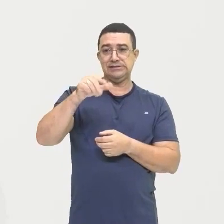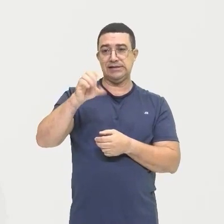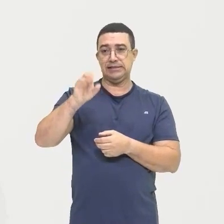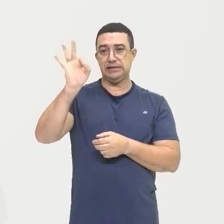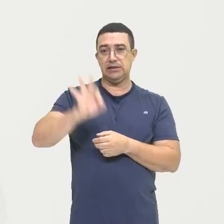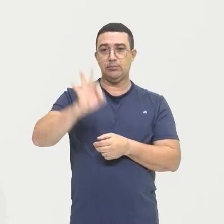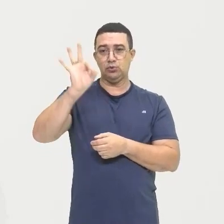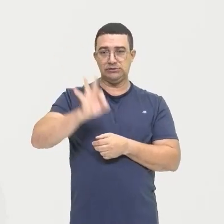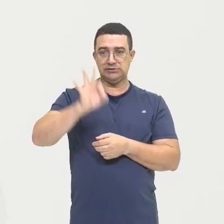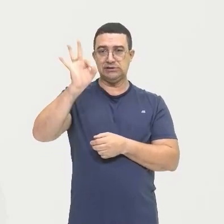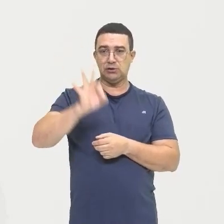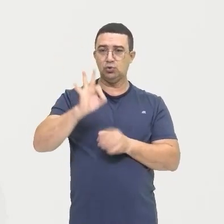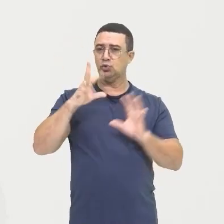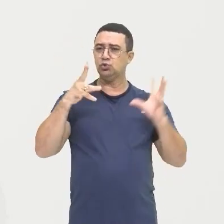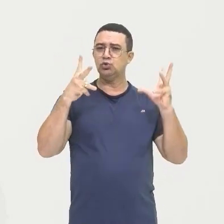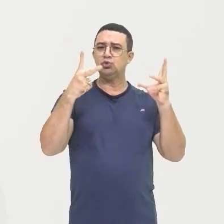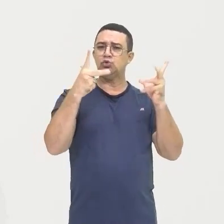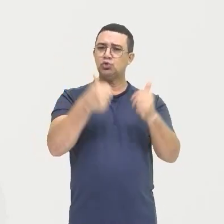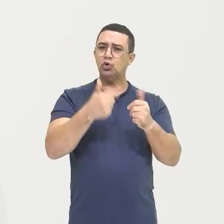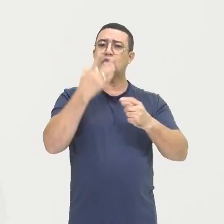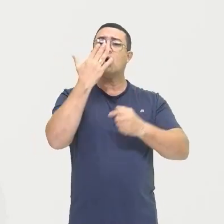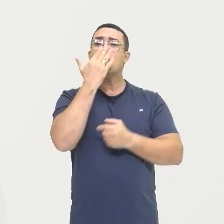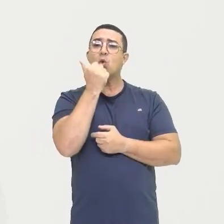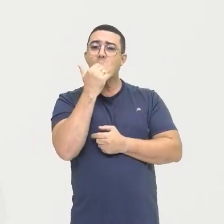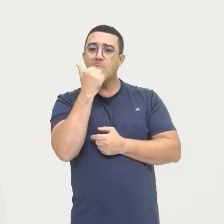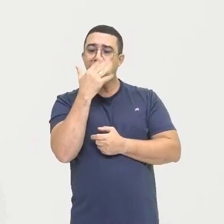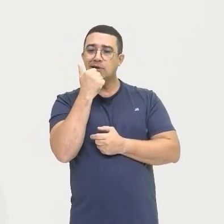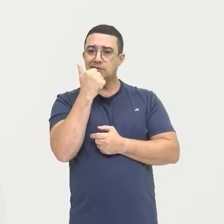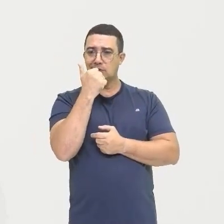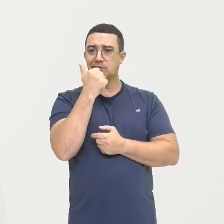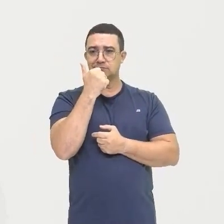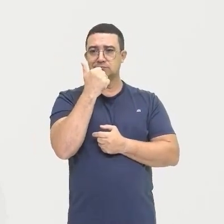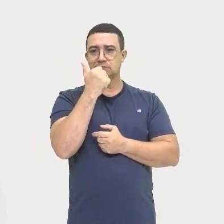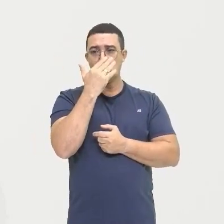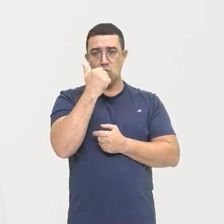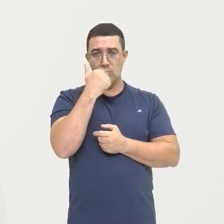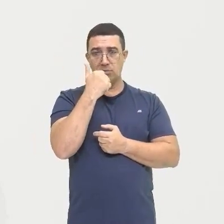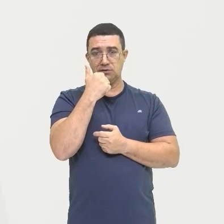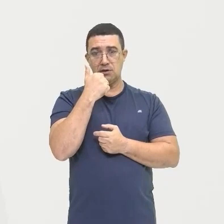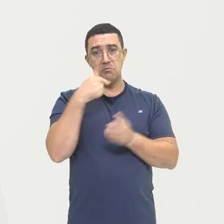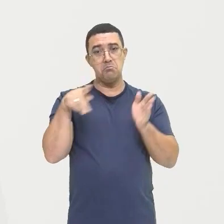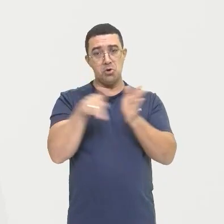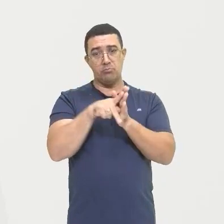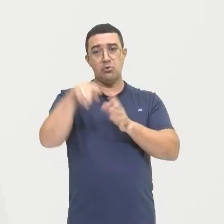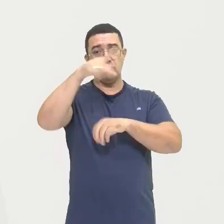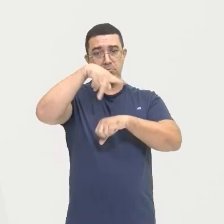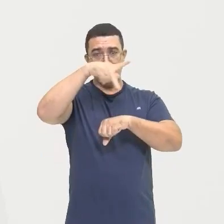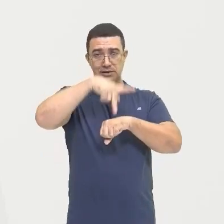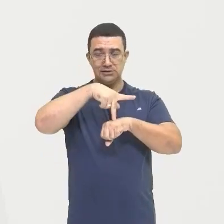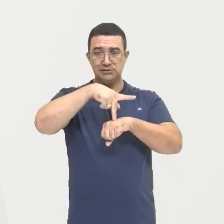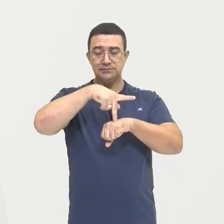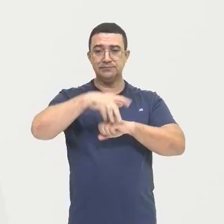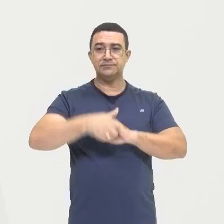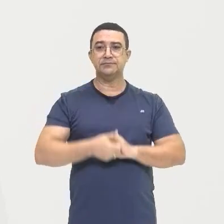% De todo O alimento Consumido Aqui No país A gente viu lá Que os latifúndios